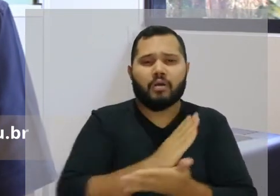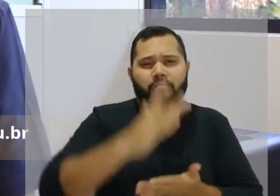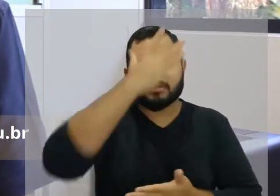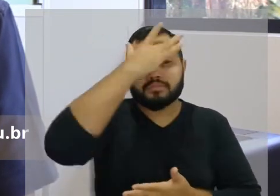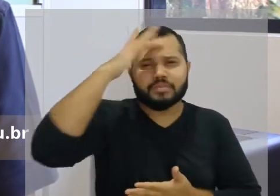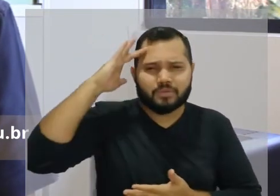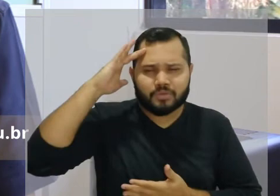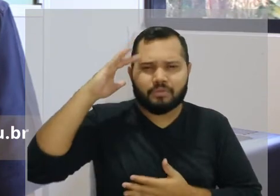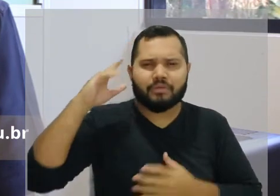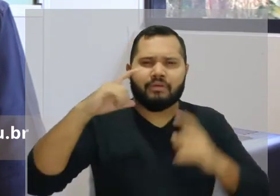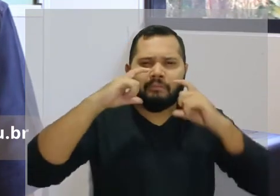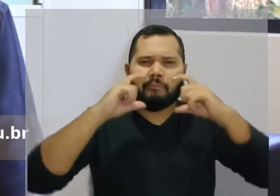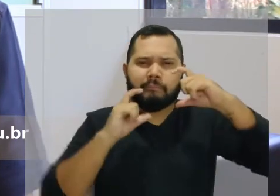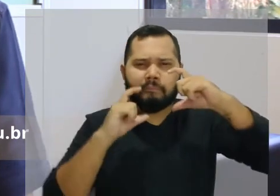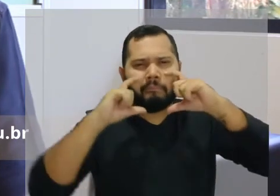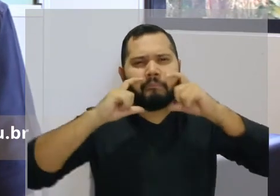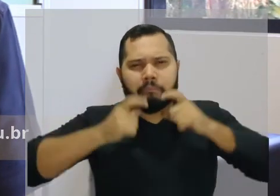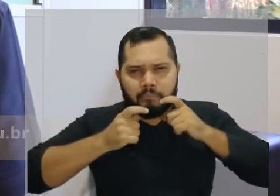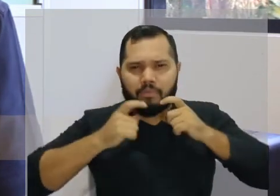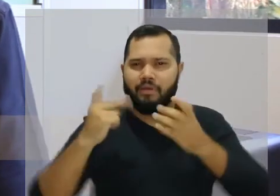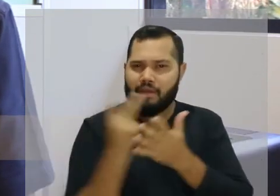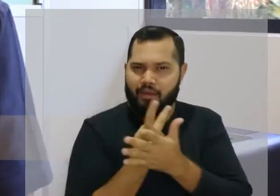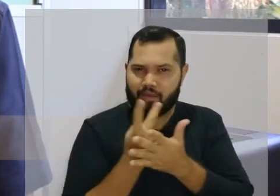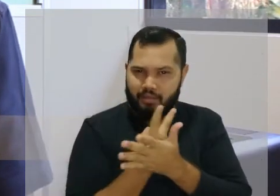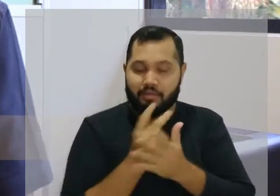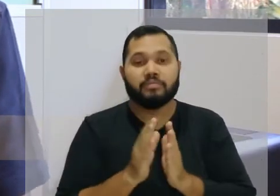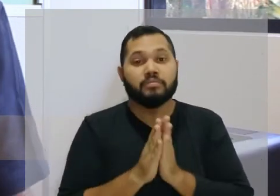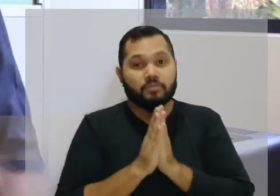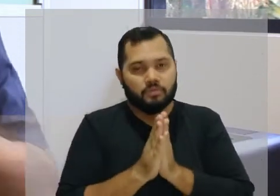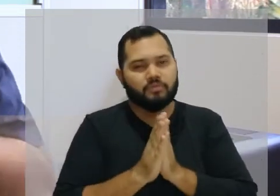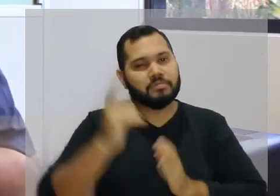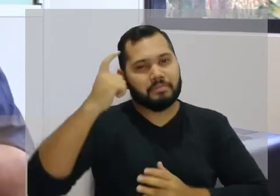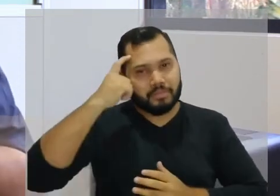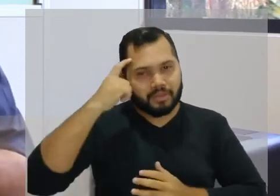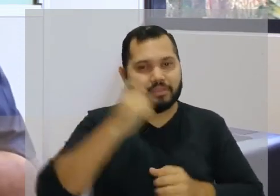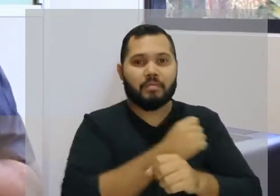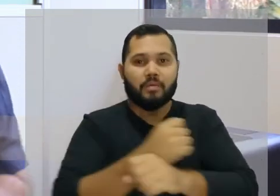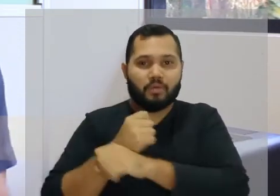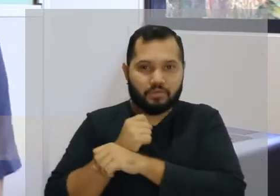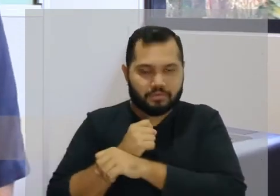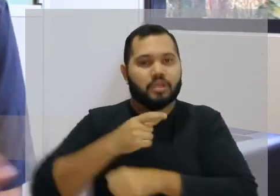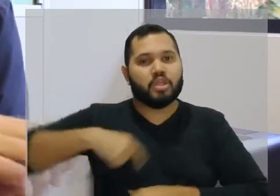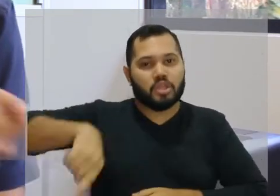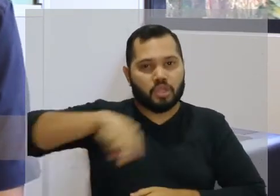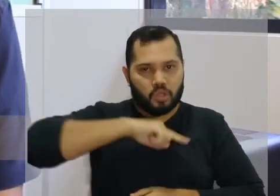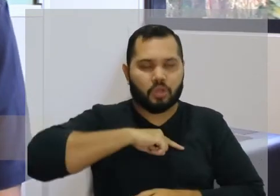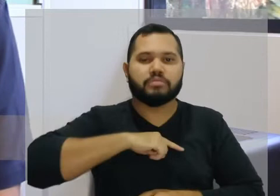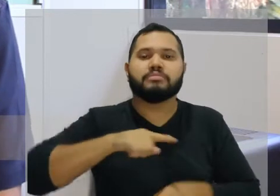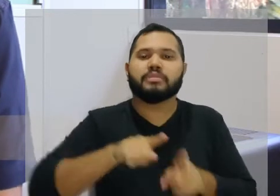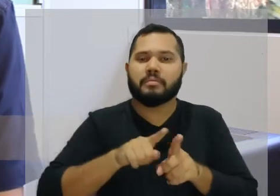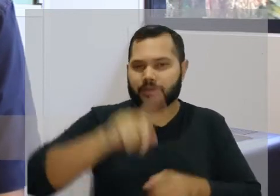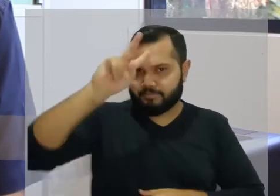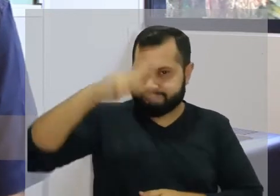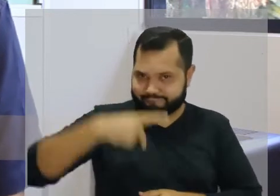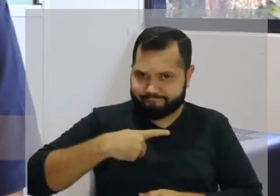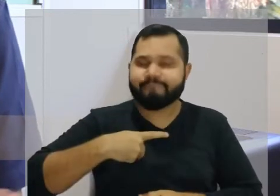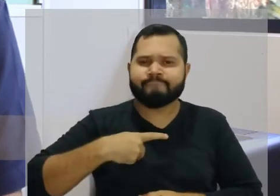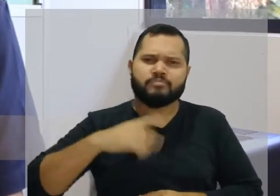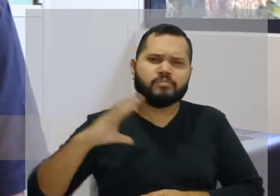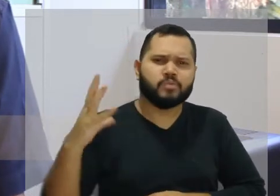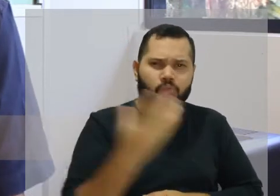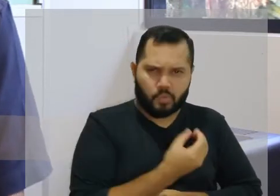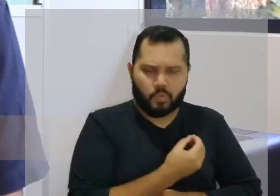pessoas usarem corretamente. Vamos pensar na nossa proteção e na proteção da nossa coletividade.